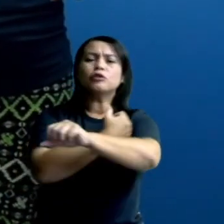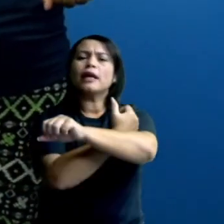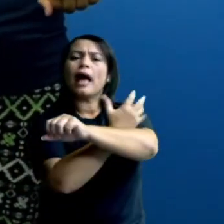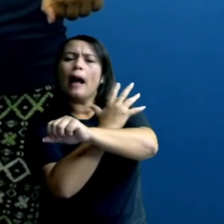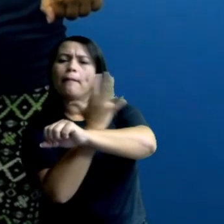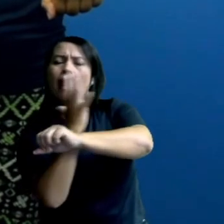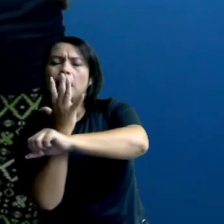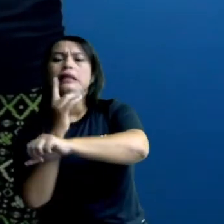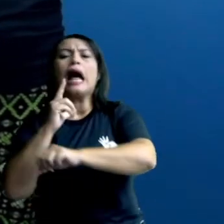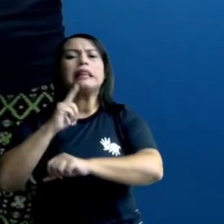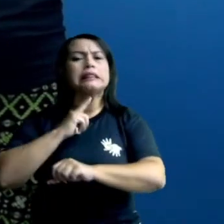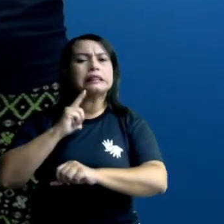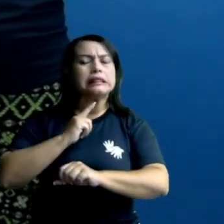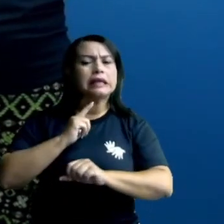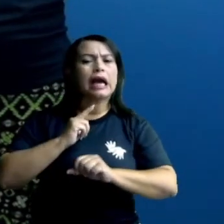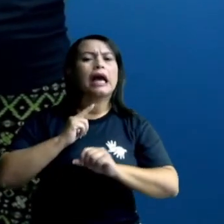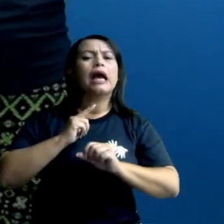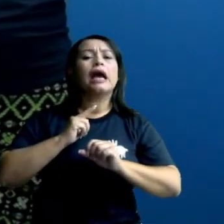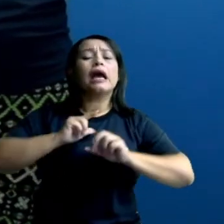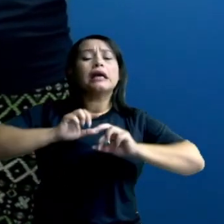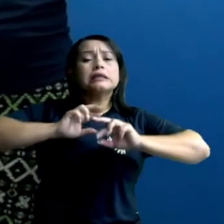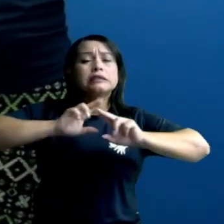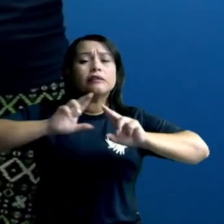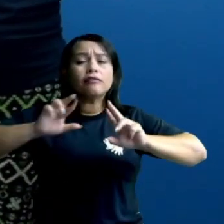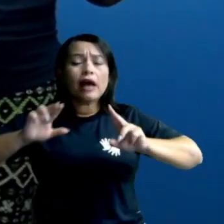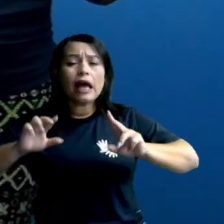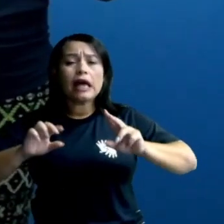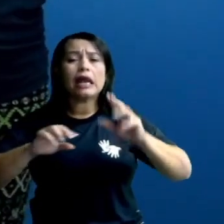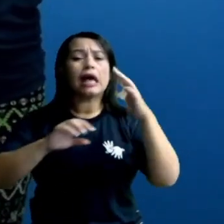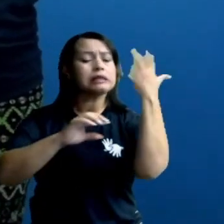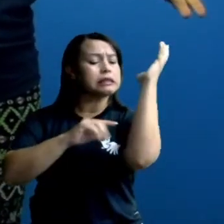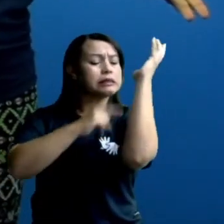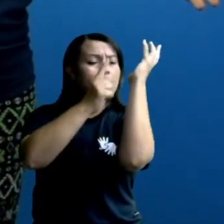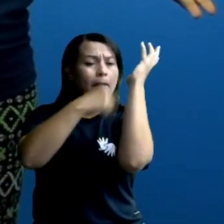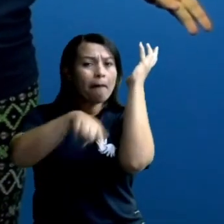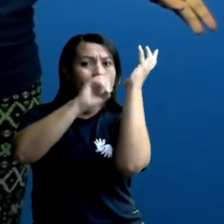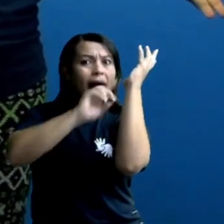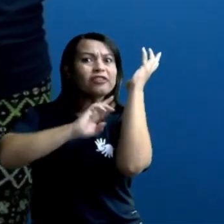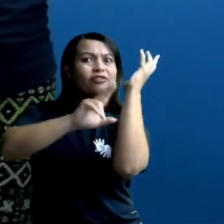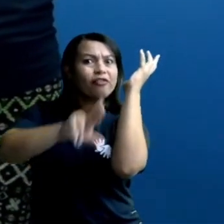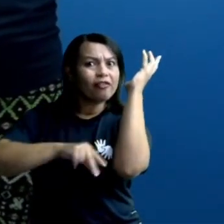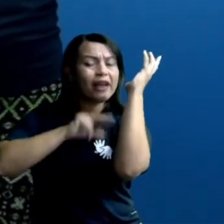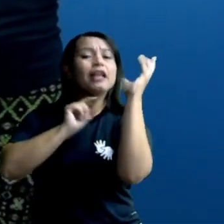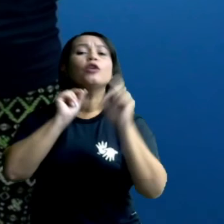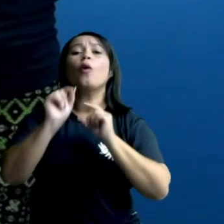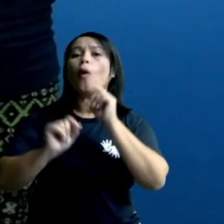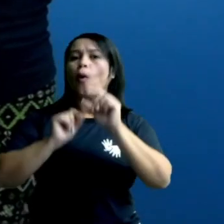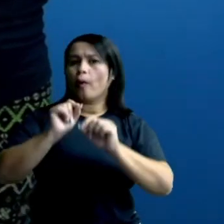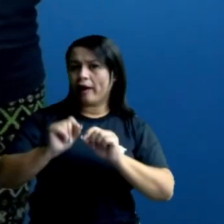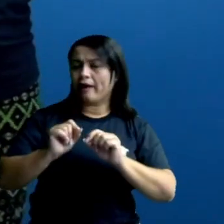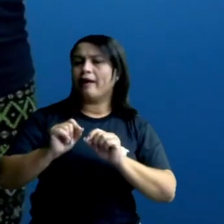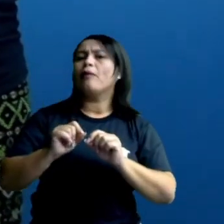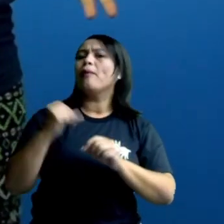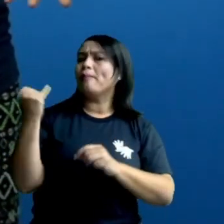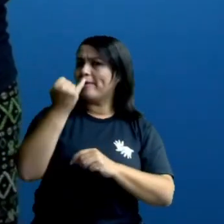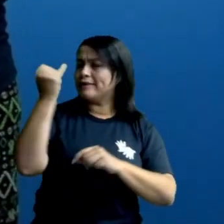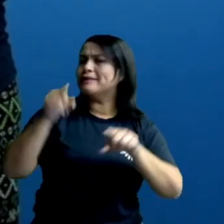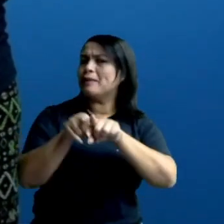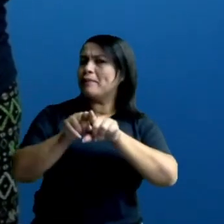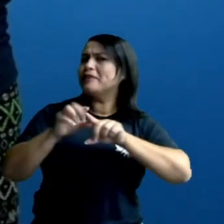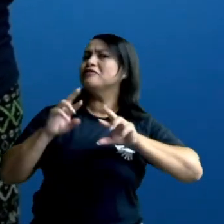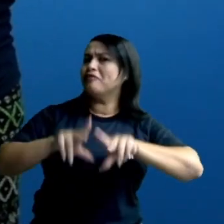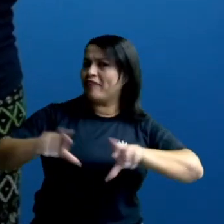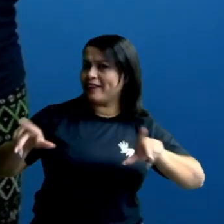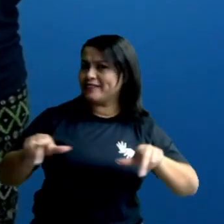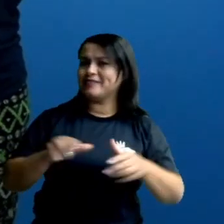planta possui partes diferentes, com funções diferentes, onde todas as partes trabalham